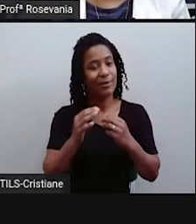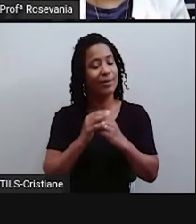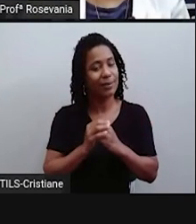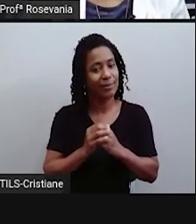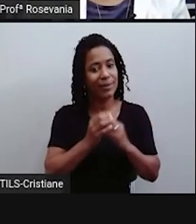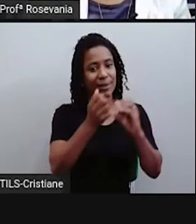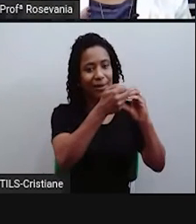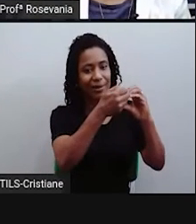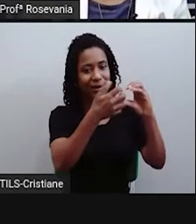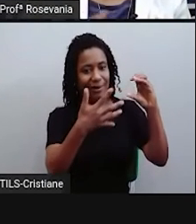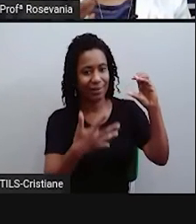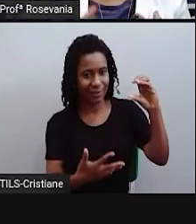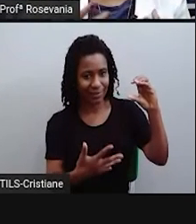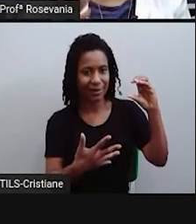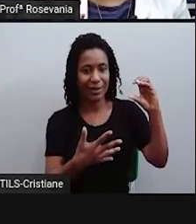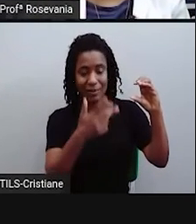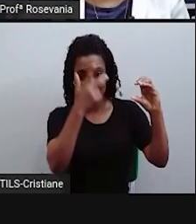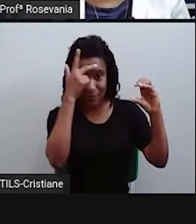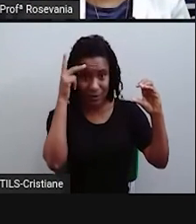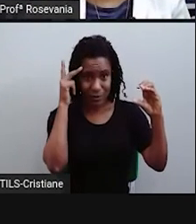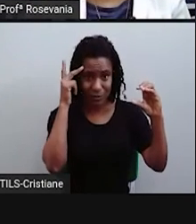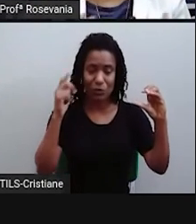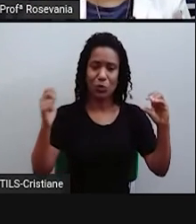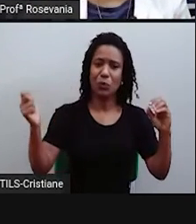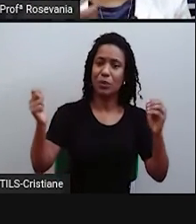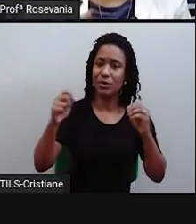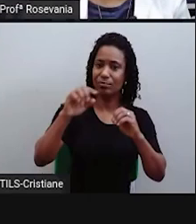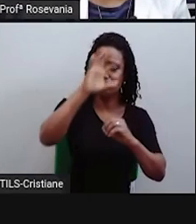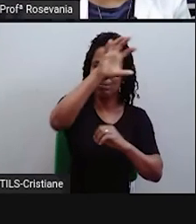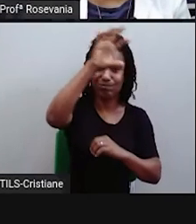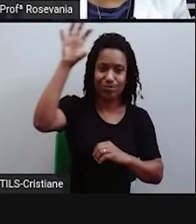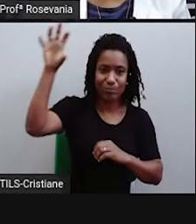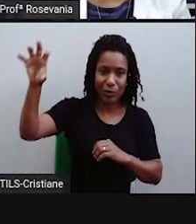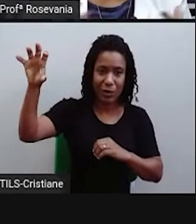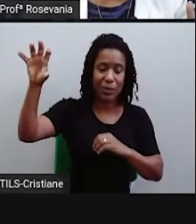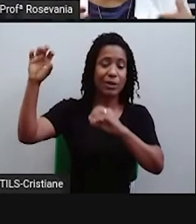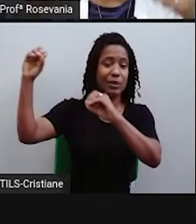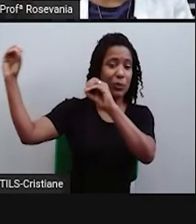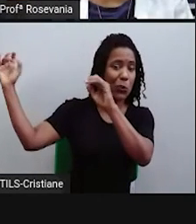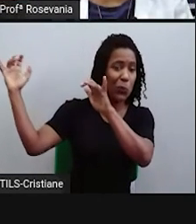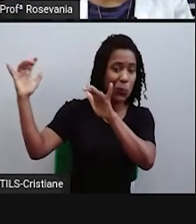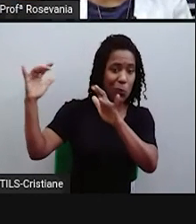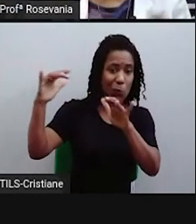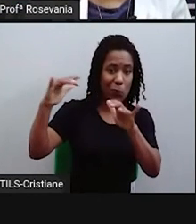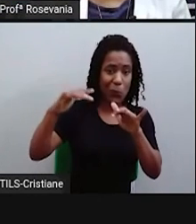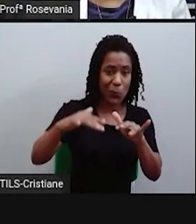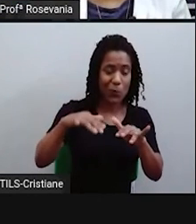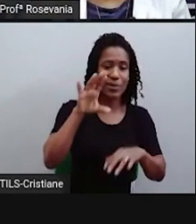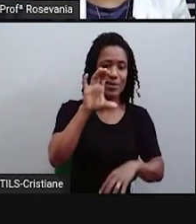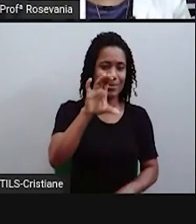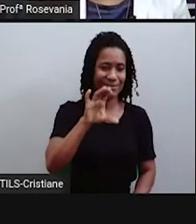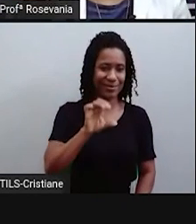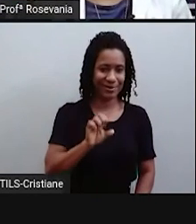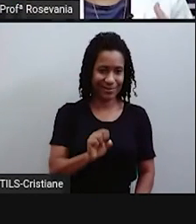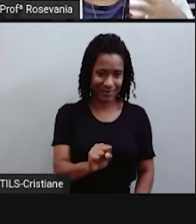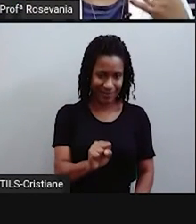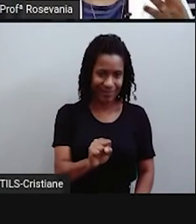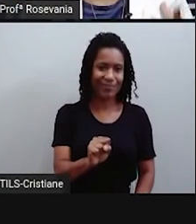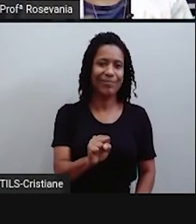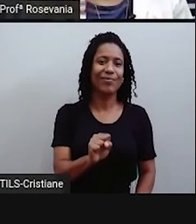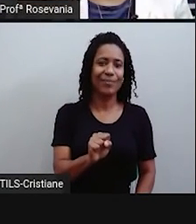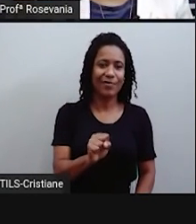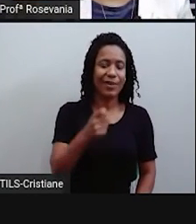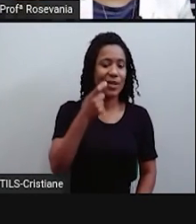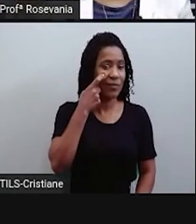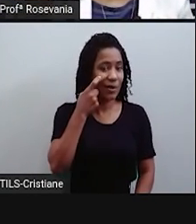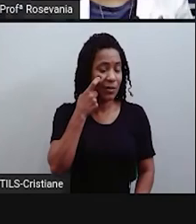migratório do povo mais da Europa, porque aí a gente vai encontrar, do Norte, mora assim, mais no país, a vai encontrar